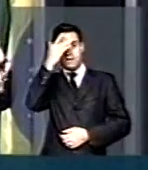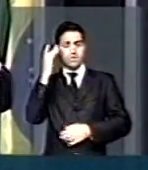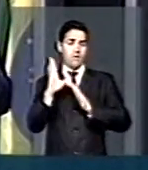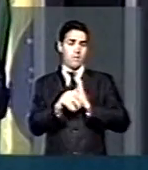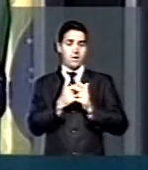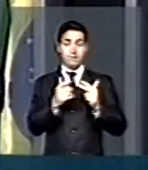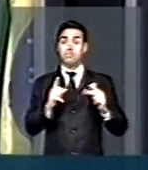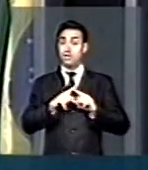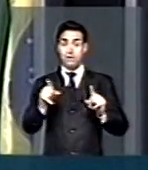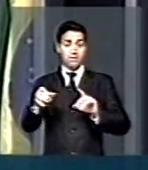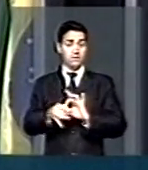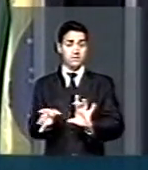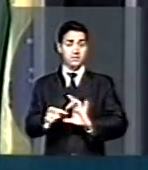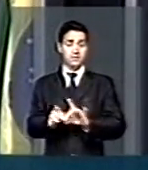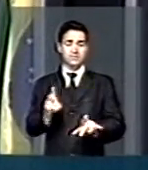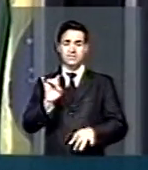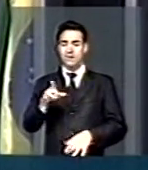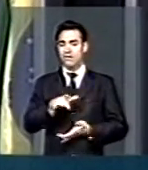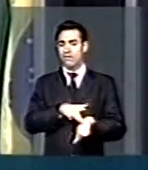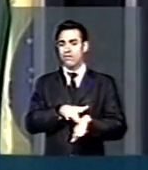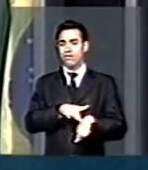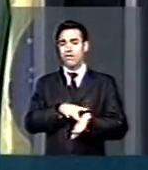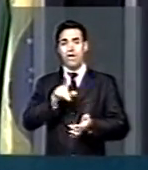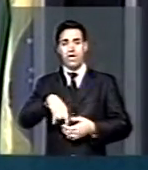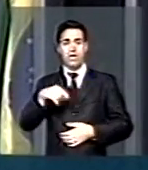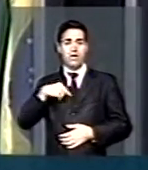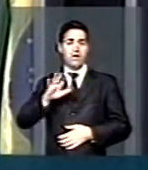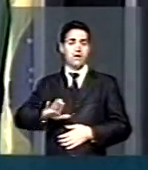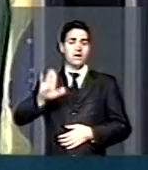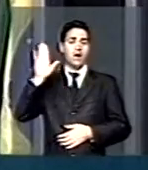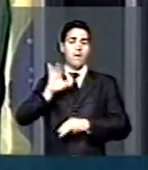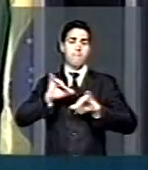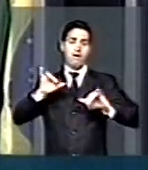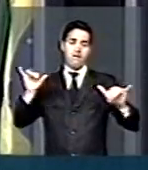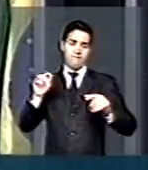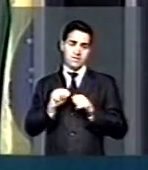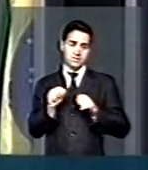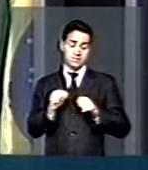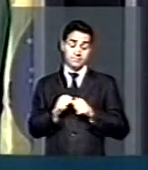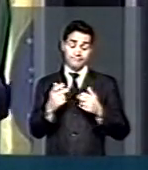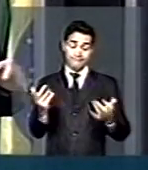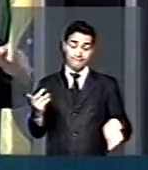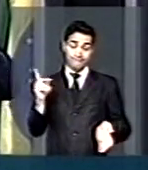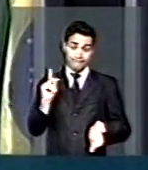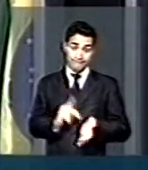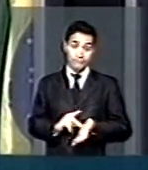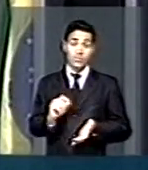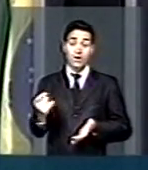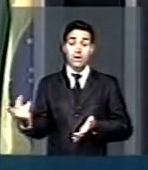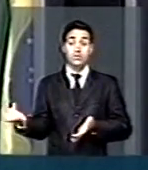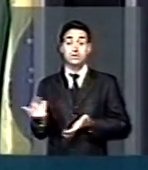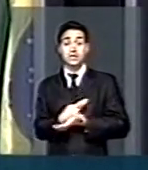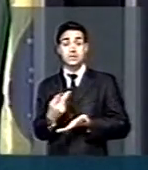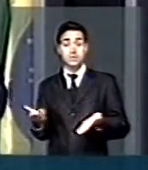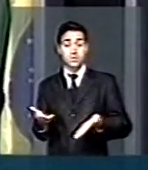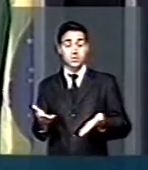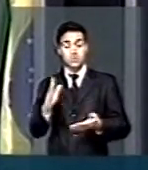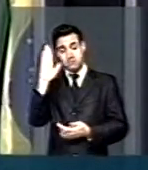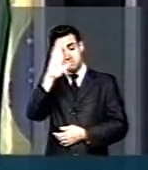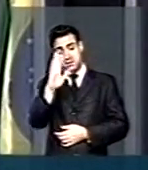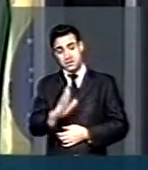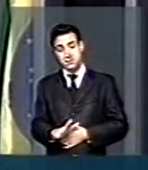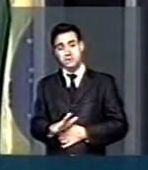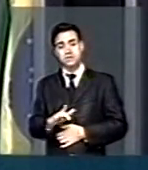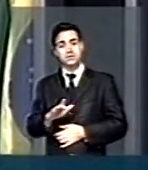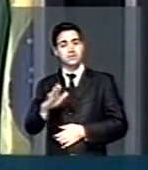intenção de campanha, porque, efetivamente, o que se vê hoje é o Brasil cada vez